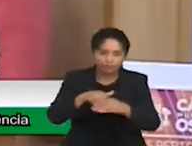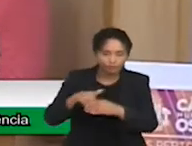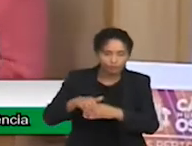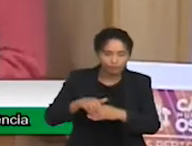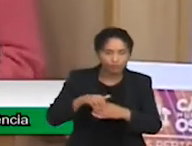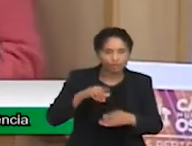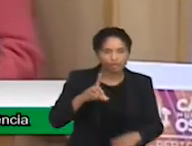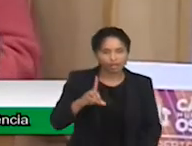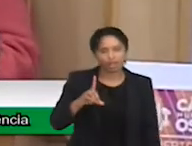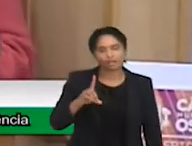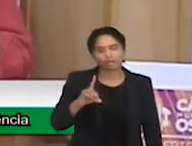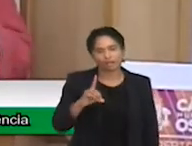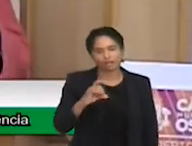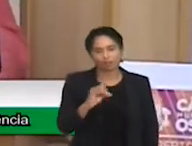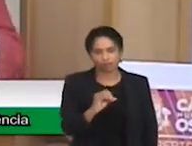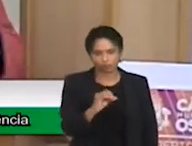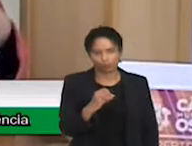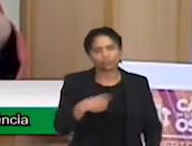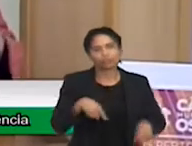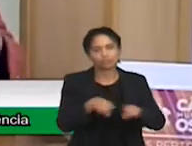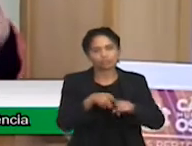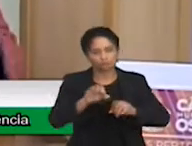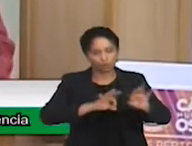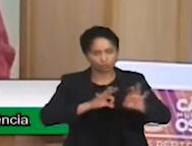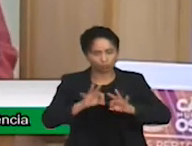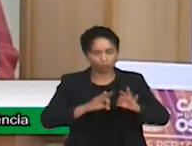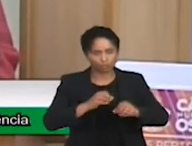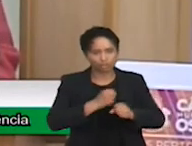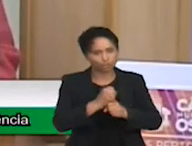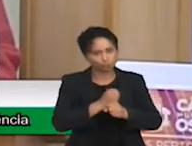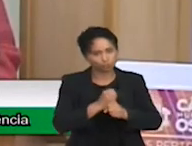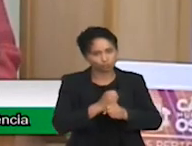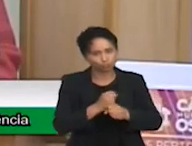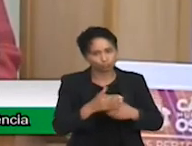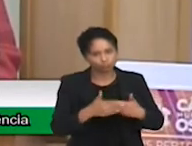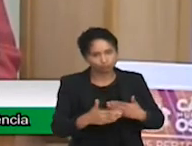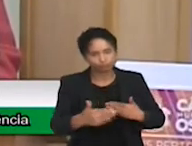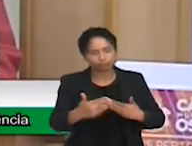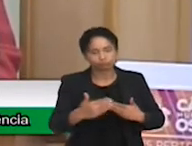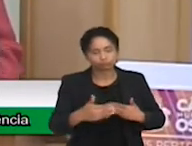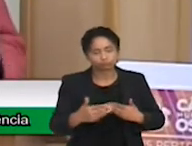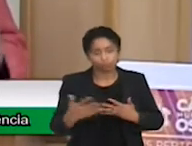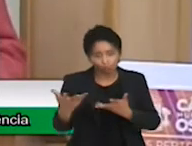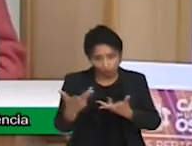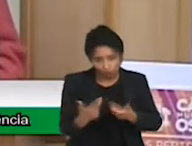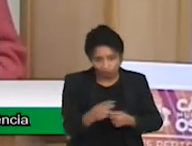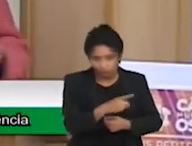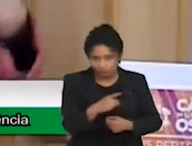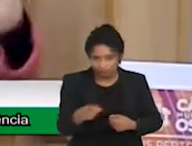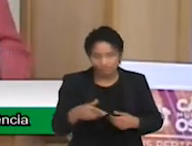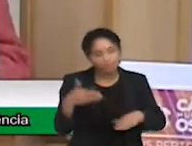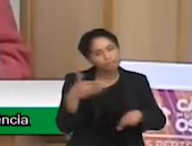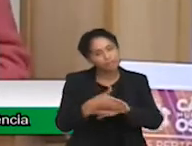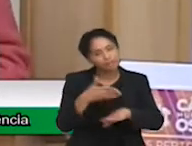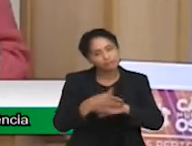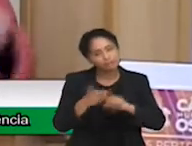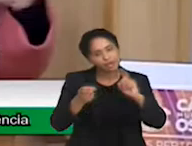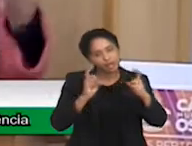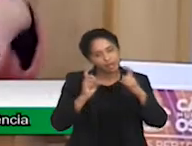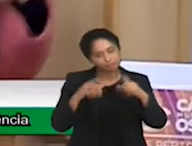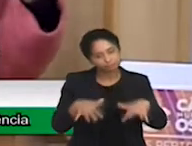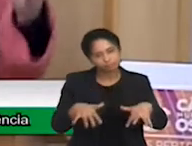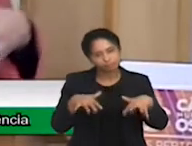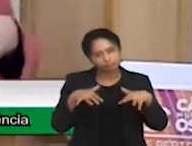o plano plurianual. e eu convido vocês a participarem também dessas discussões, porque nós vamos ter audiências públicas, acompanharem as nossas